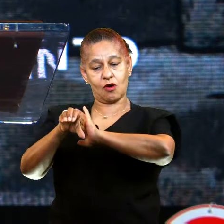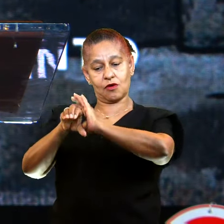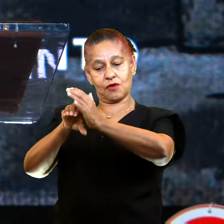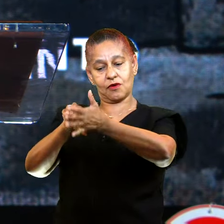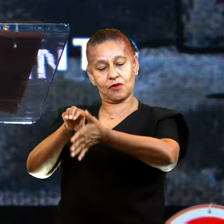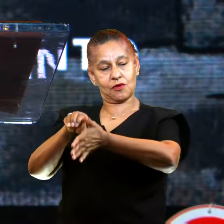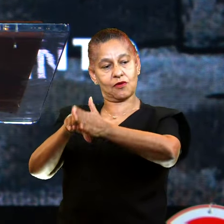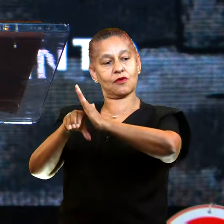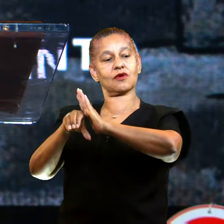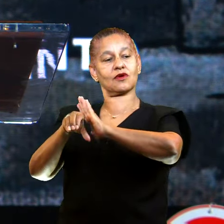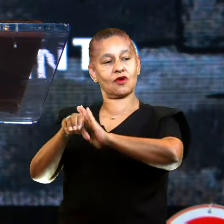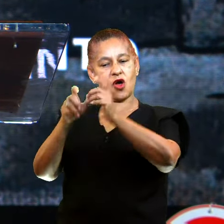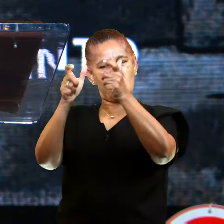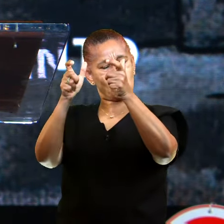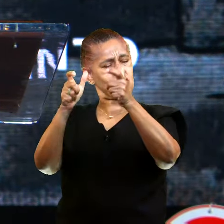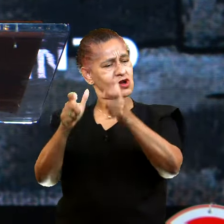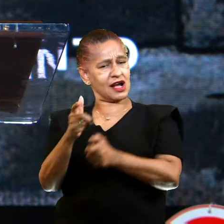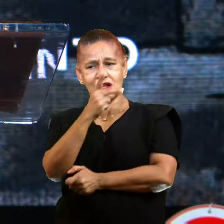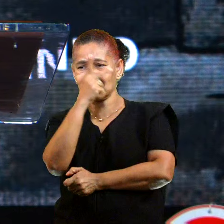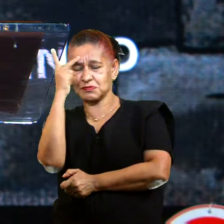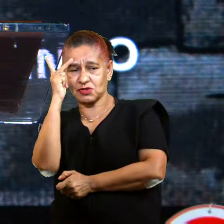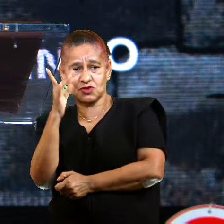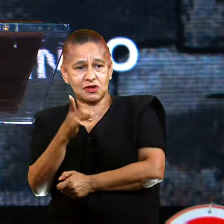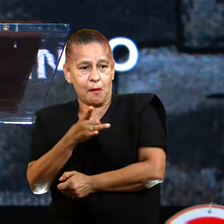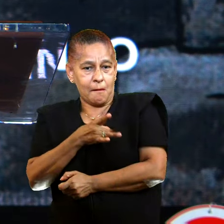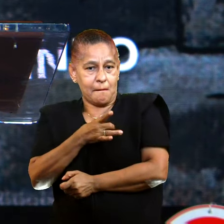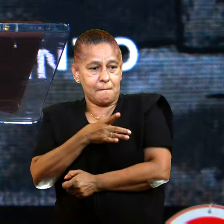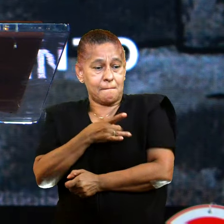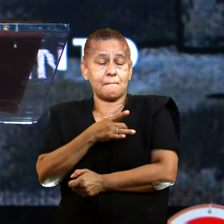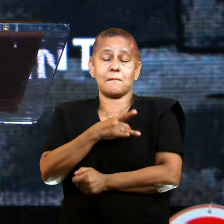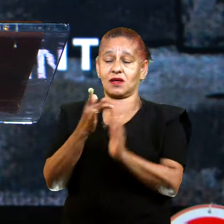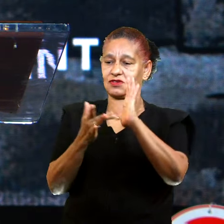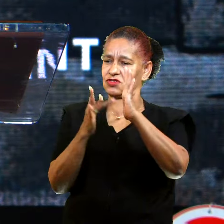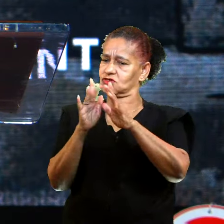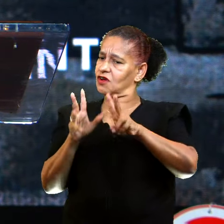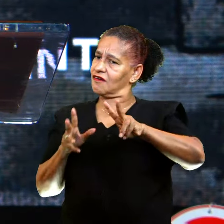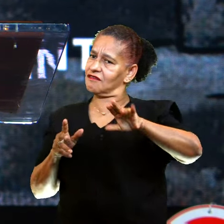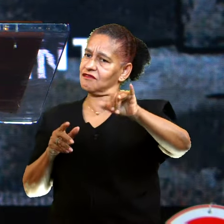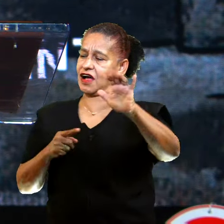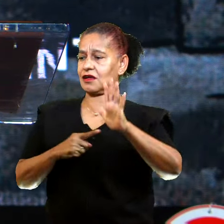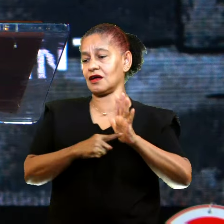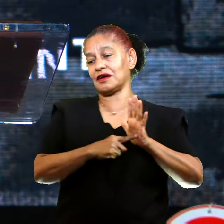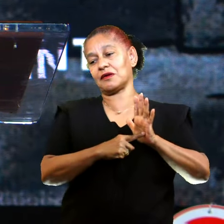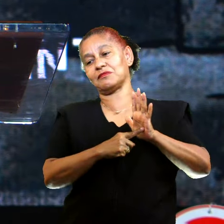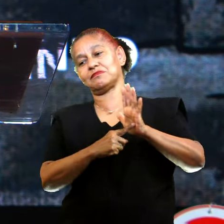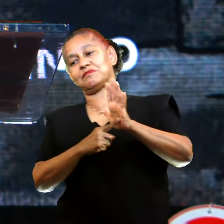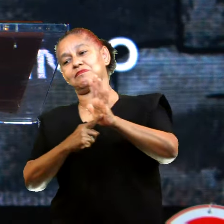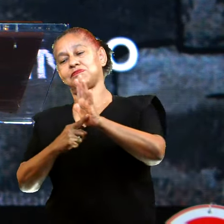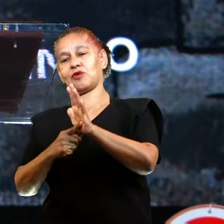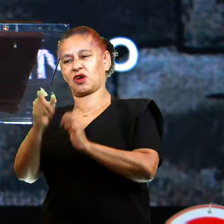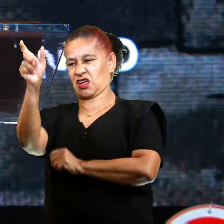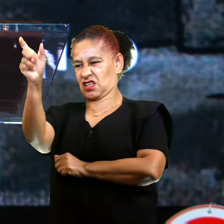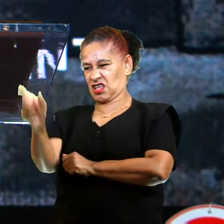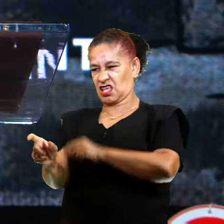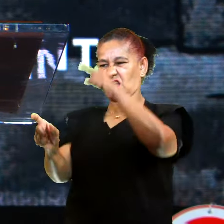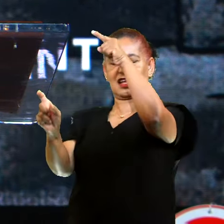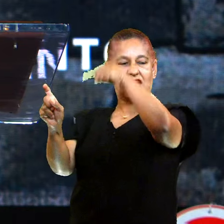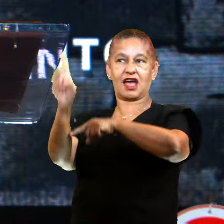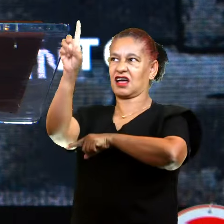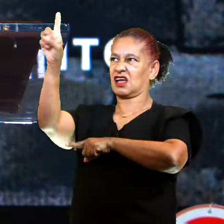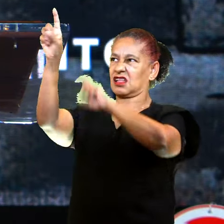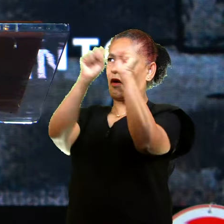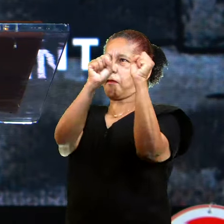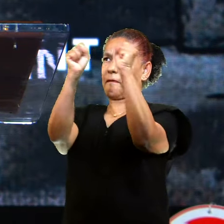Lugar onde todos tinham medo. Jesus vai lá e se revela quem ele é, o Deus Todo